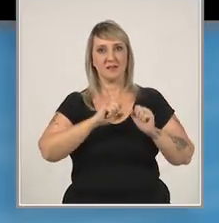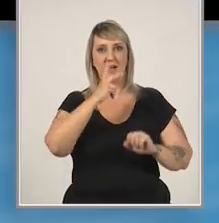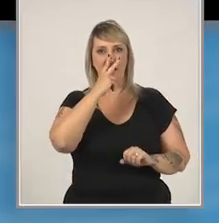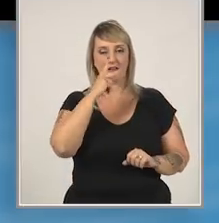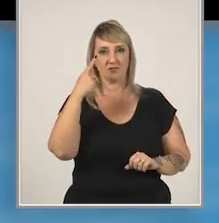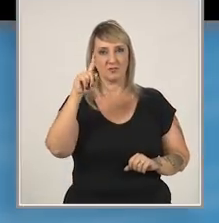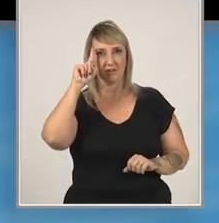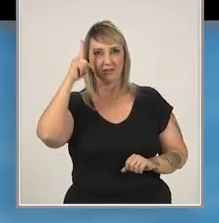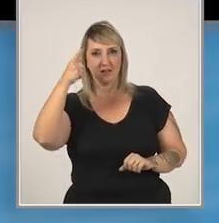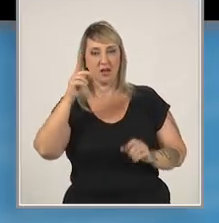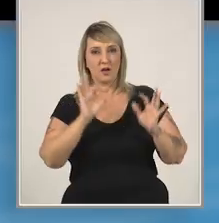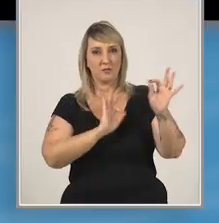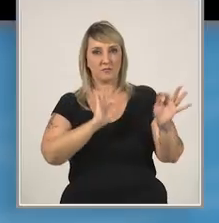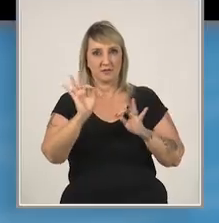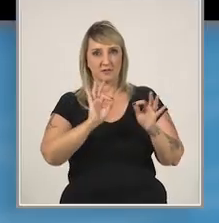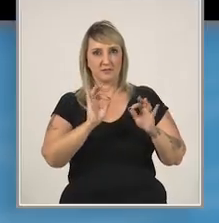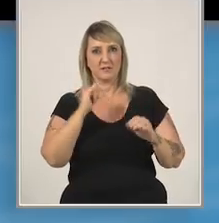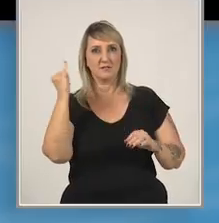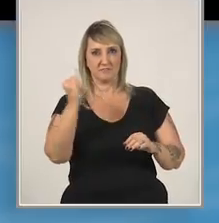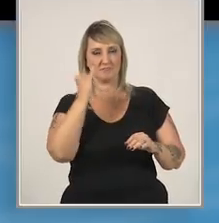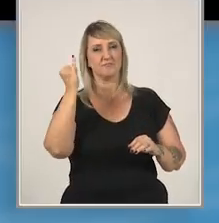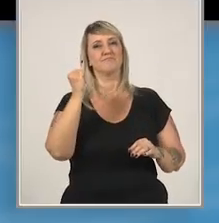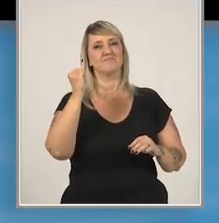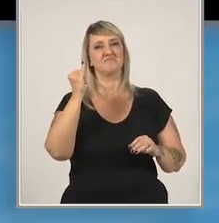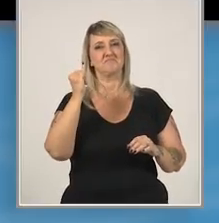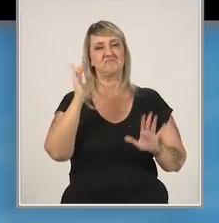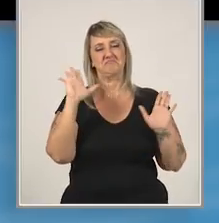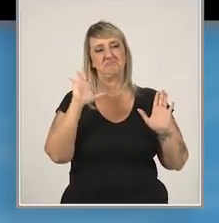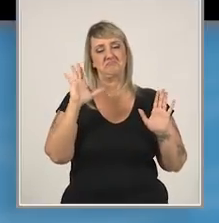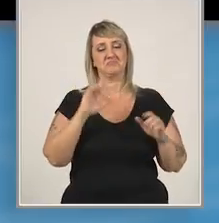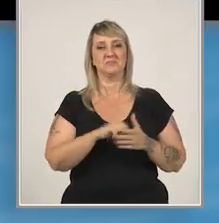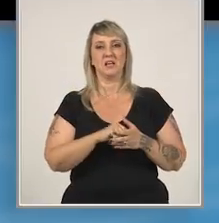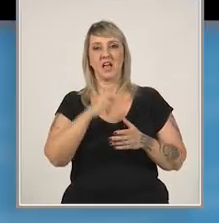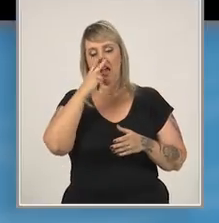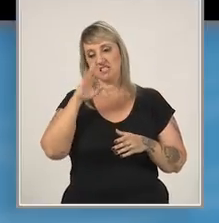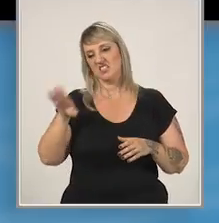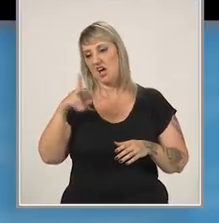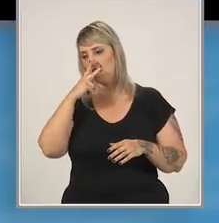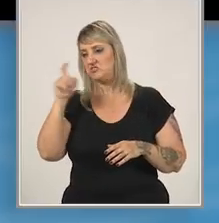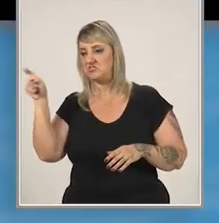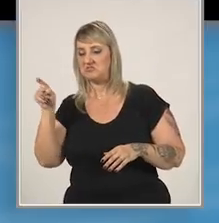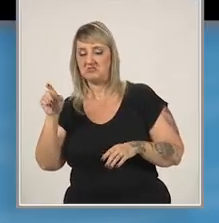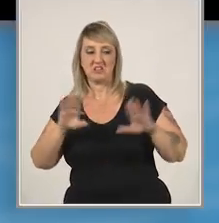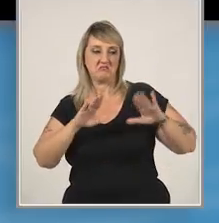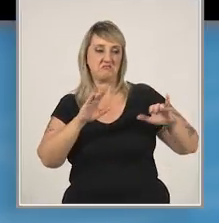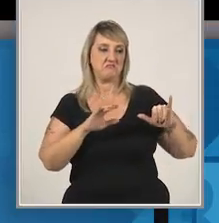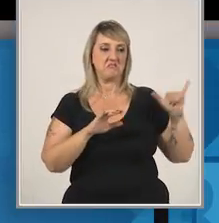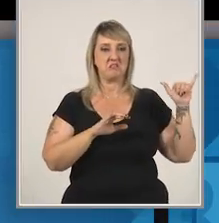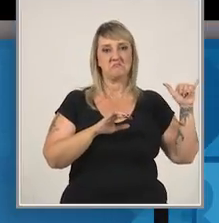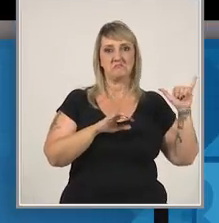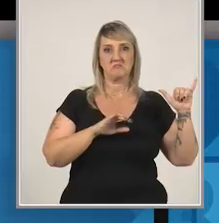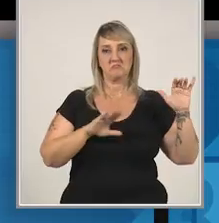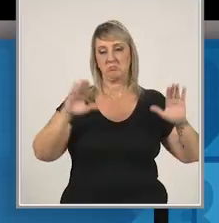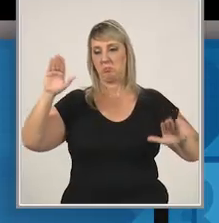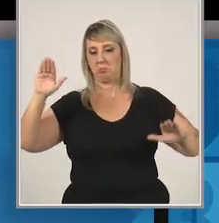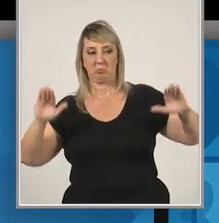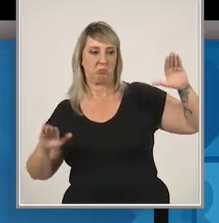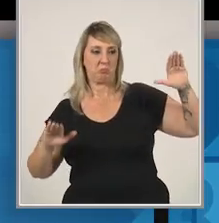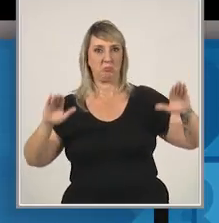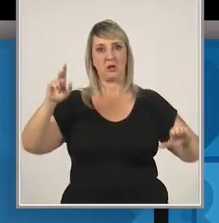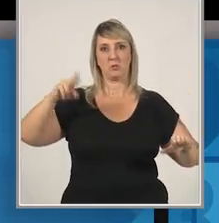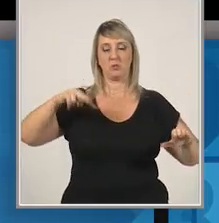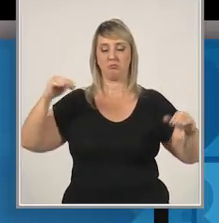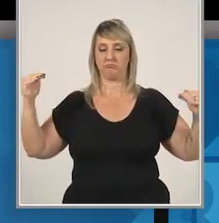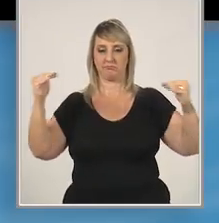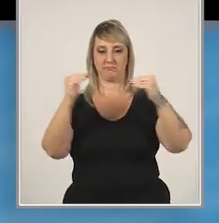empreendedor acha que sua ideia ou projeto vale uma quantia X. O investidor acha que vale Y. E quase nunca existe